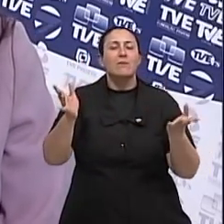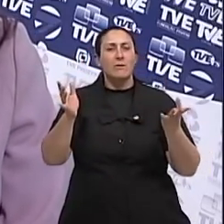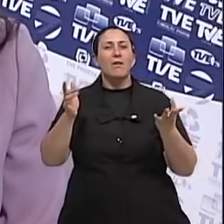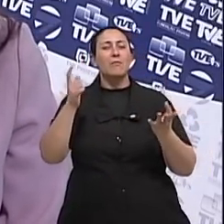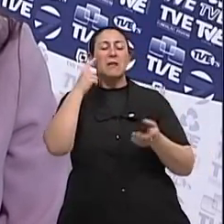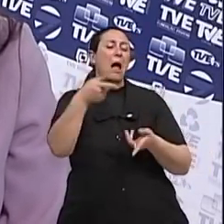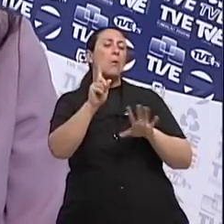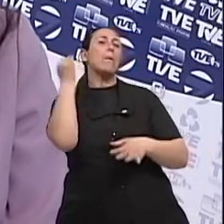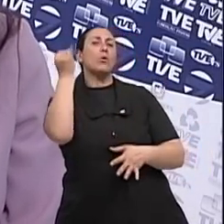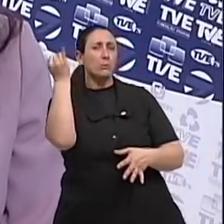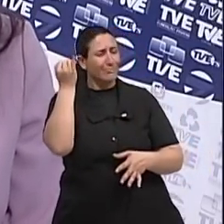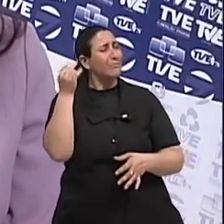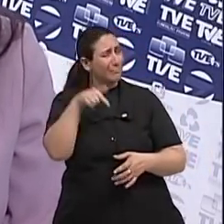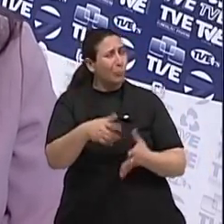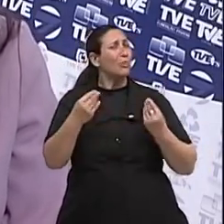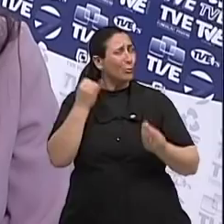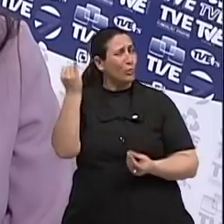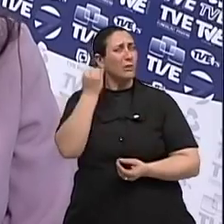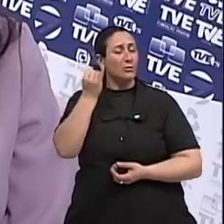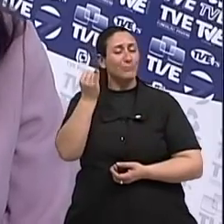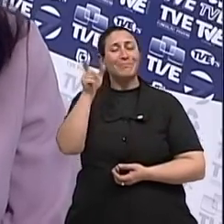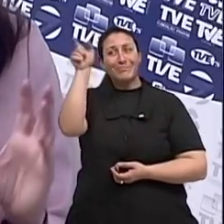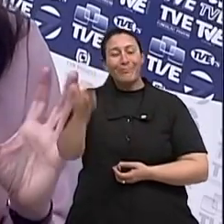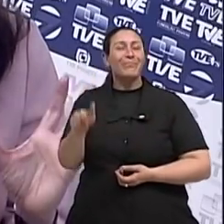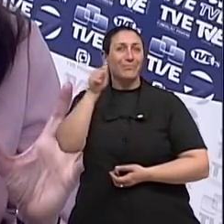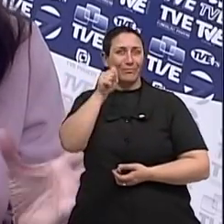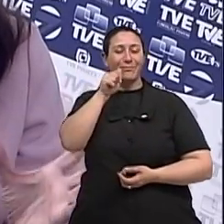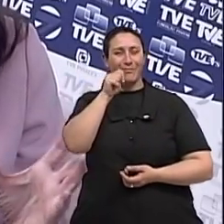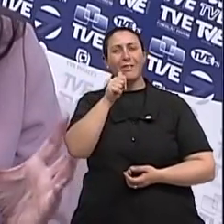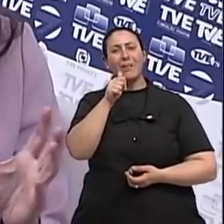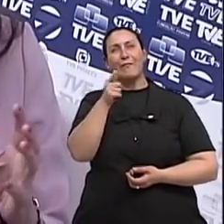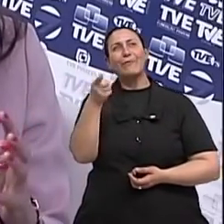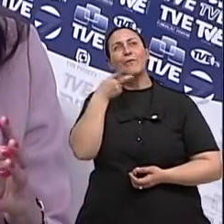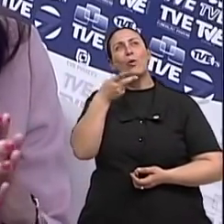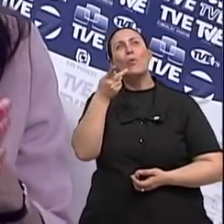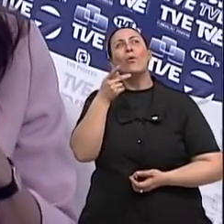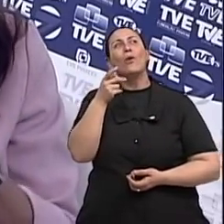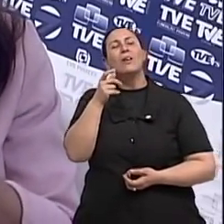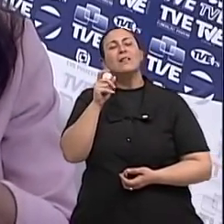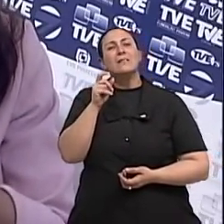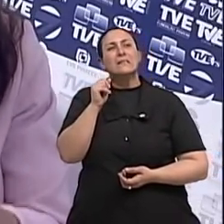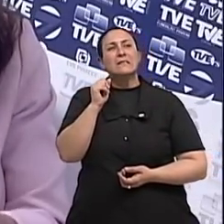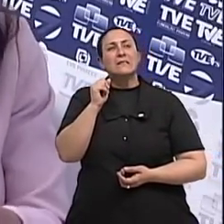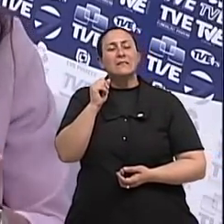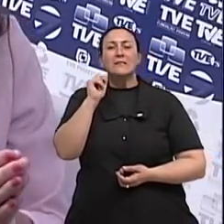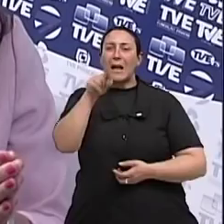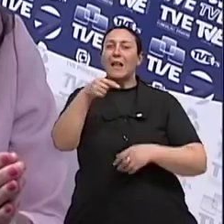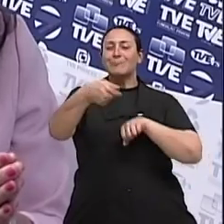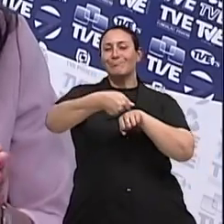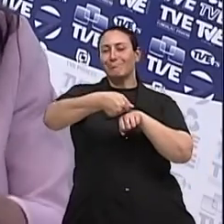É muito importante. Ela falou uma coisa muito impressionante, que é a